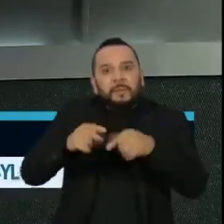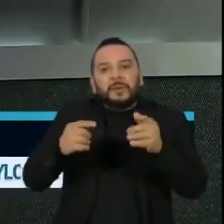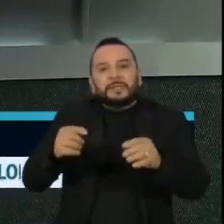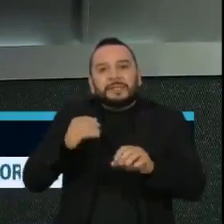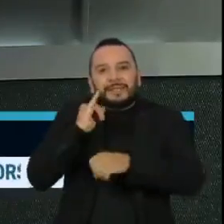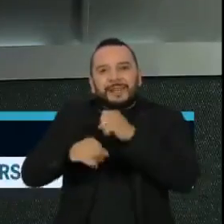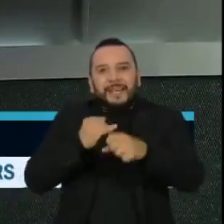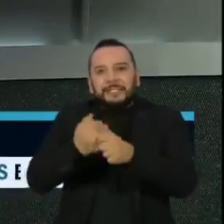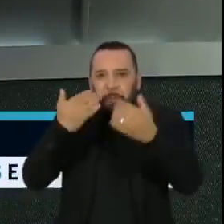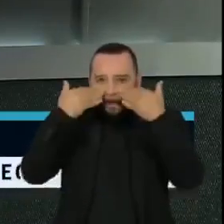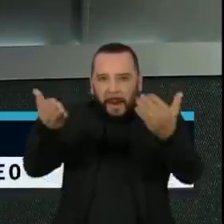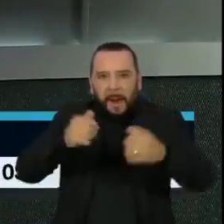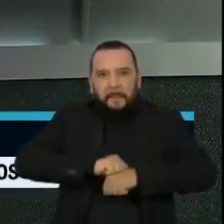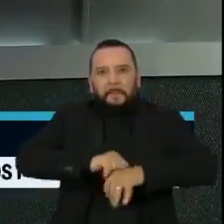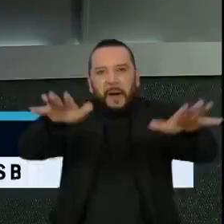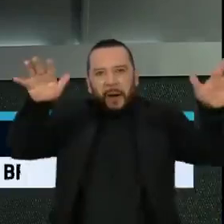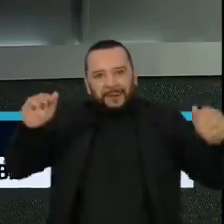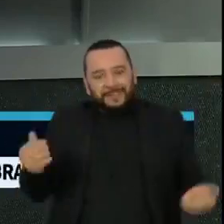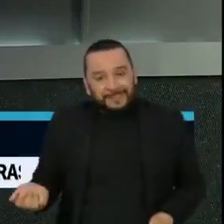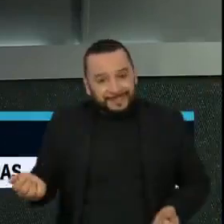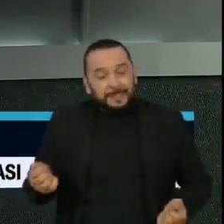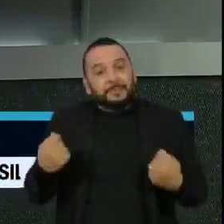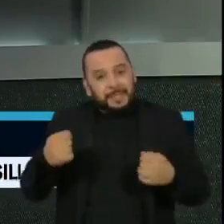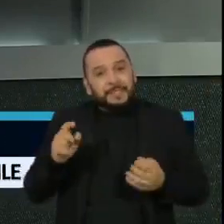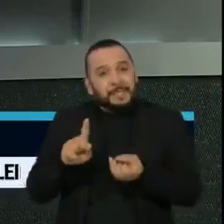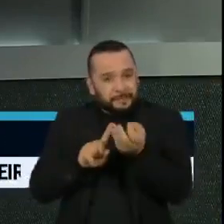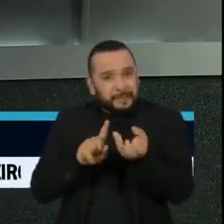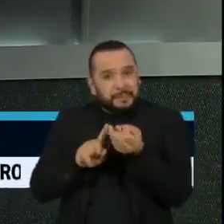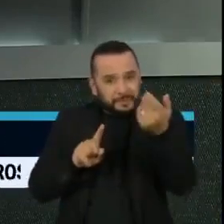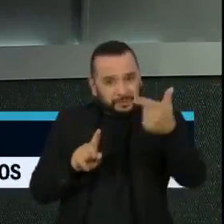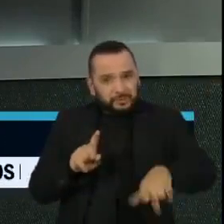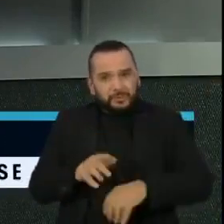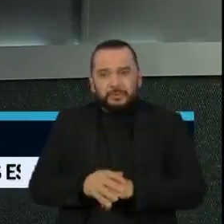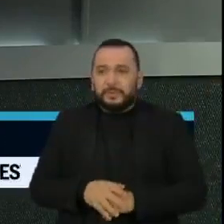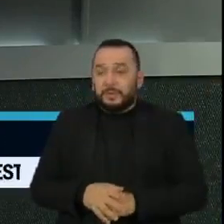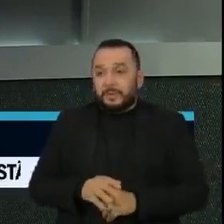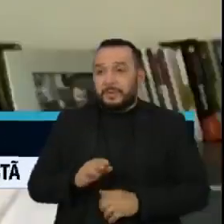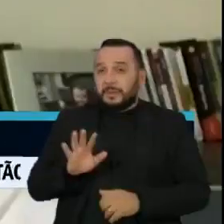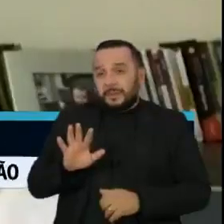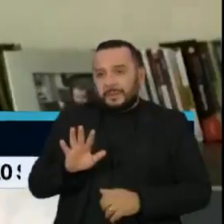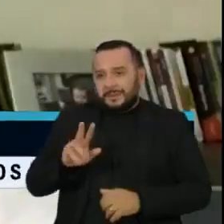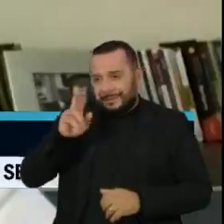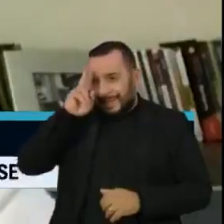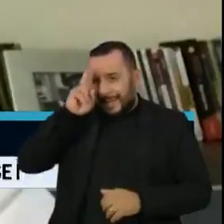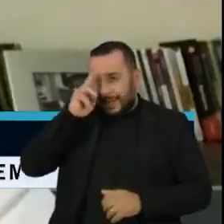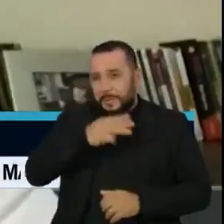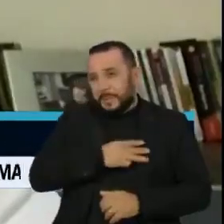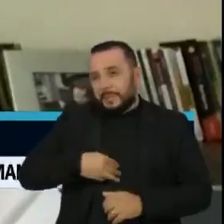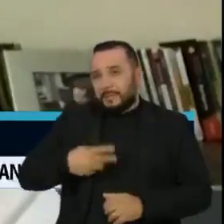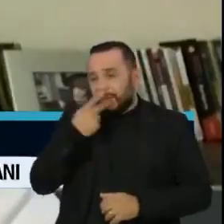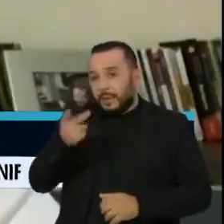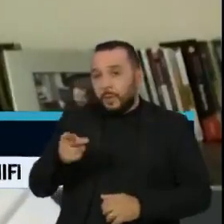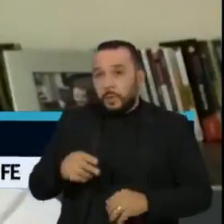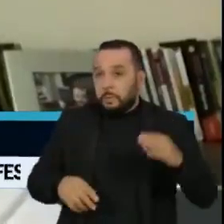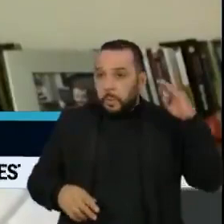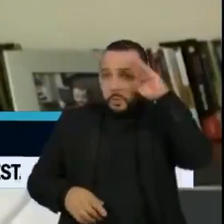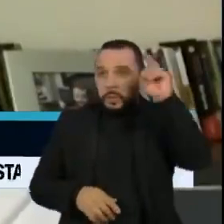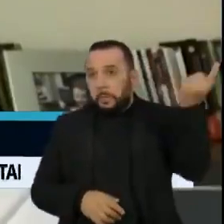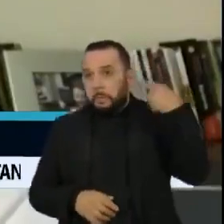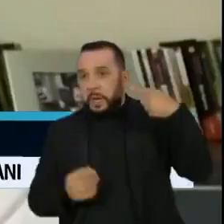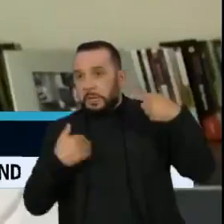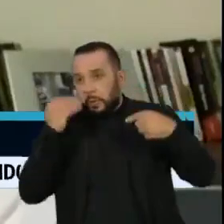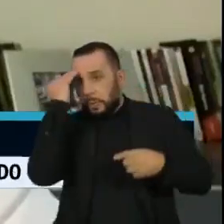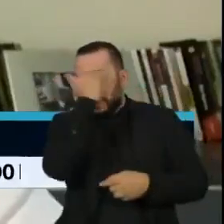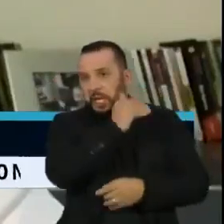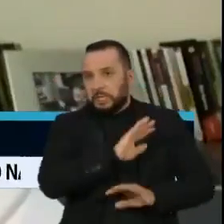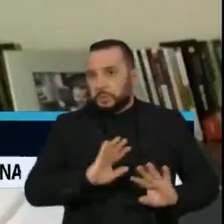O ministro já disse para a gente que é simples assim, um manda ou outro obedece. Ele se predispõe a tentar